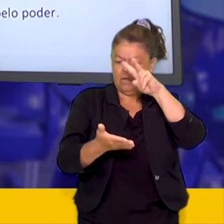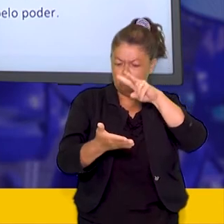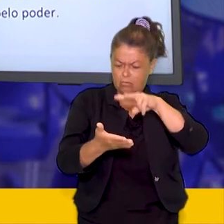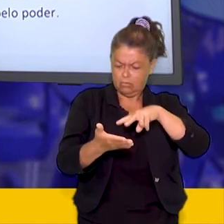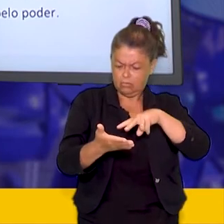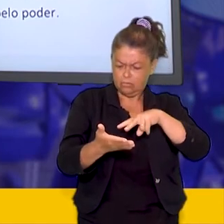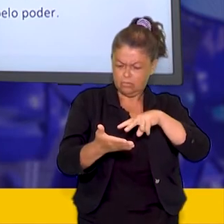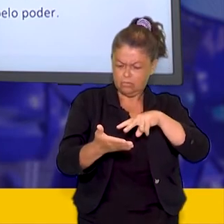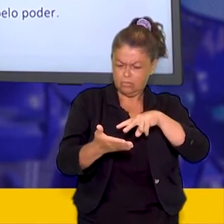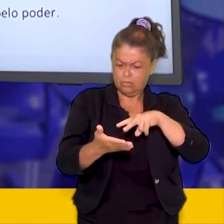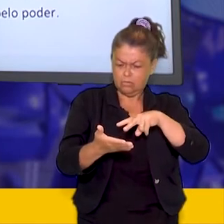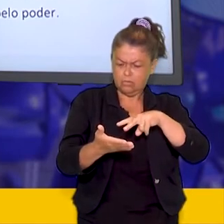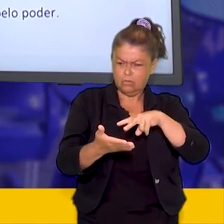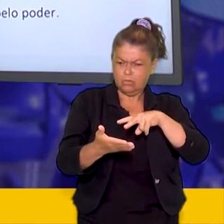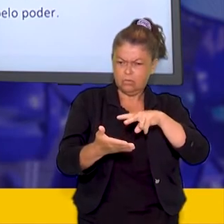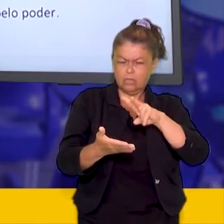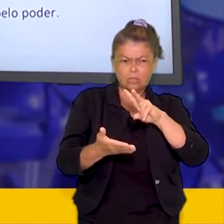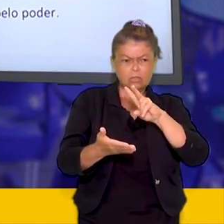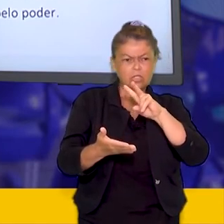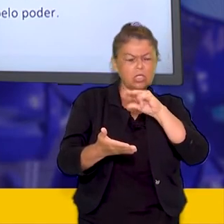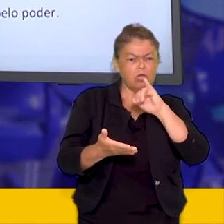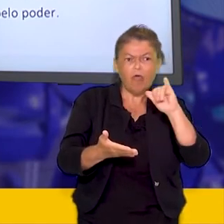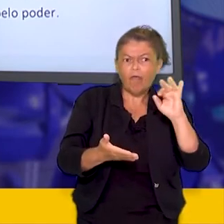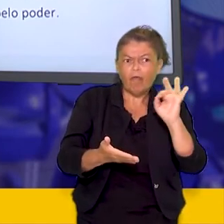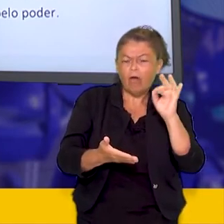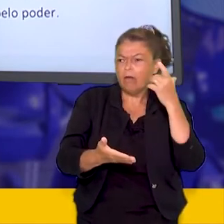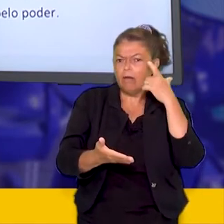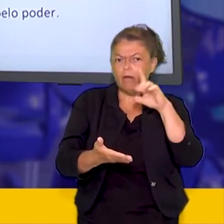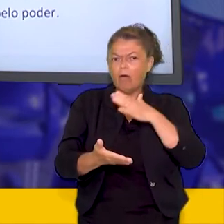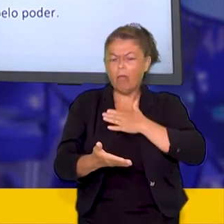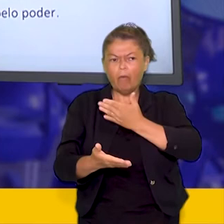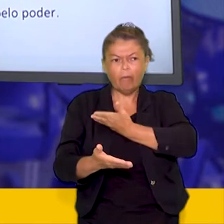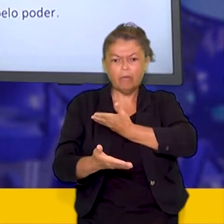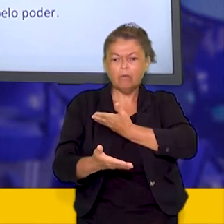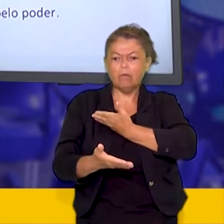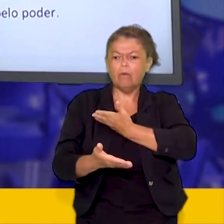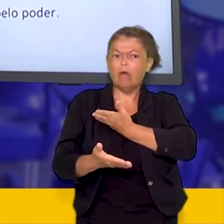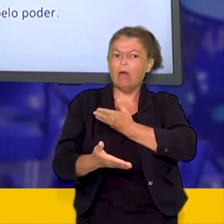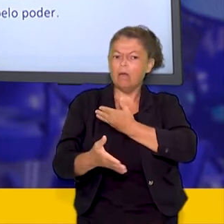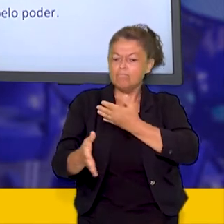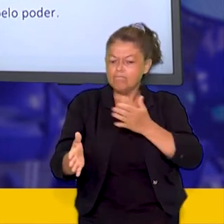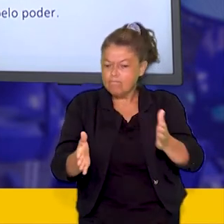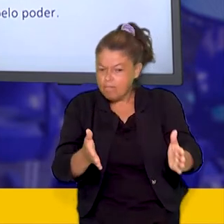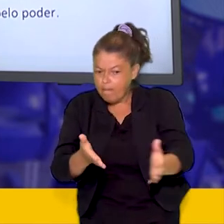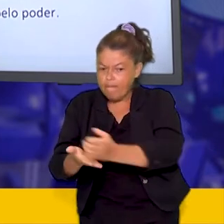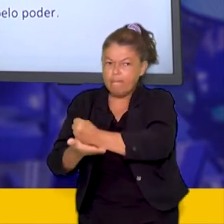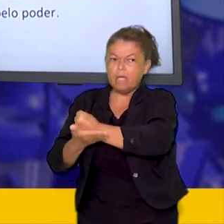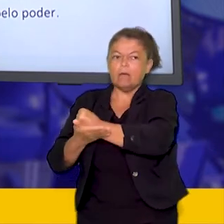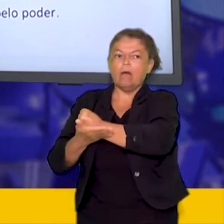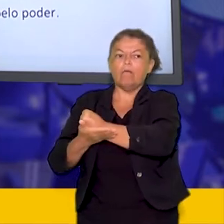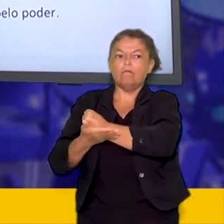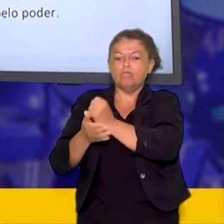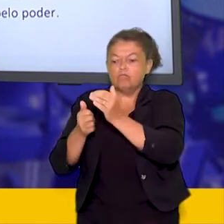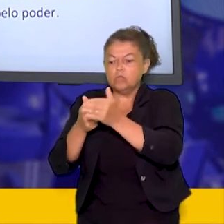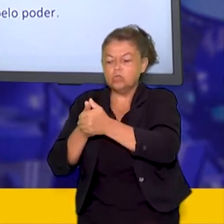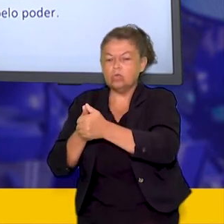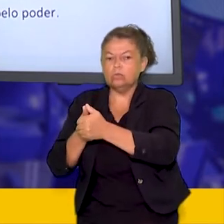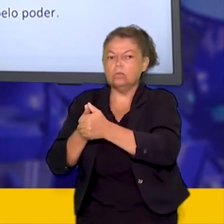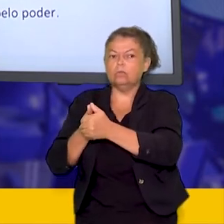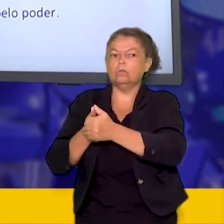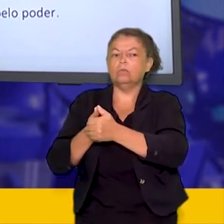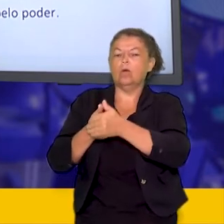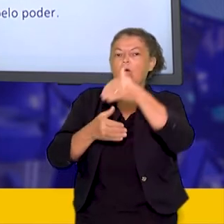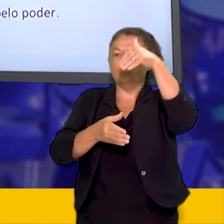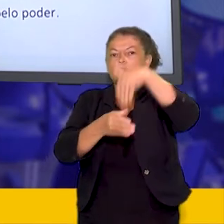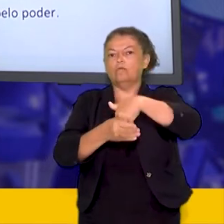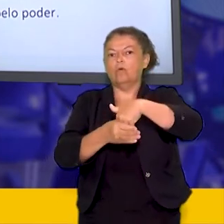Mas a forma mais eficaz de fraude eleitoral era a coação. Através de